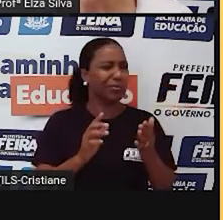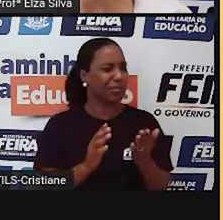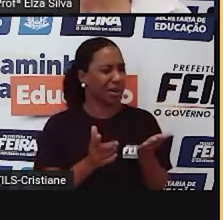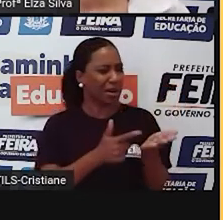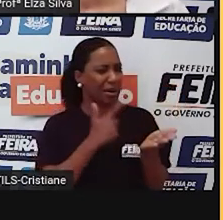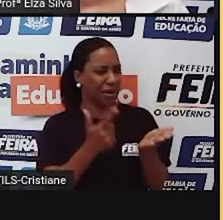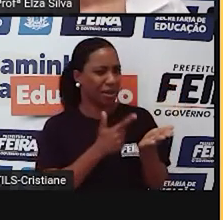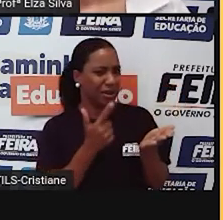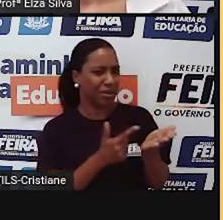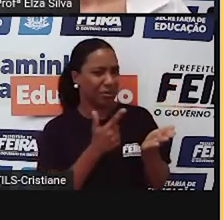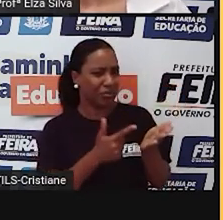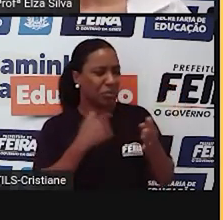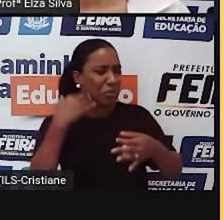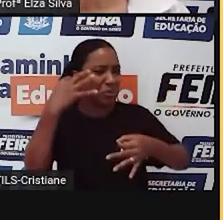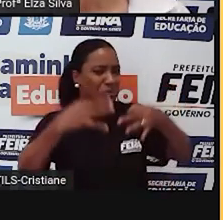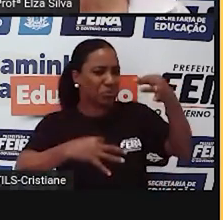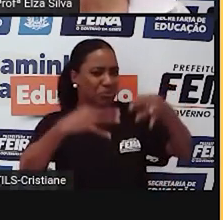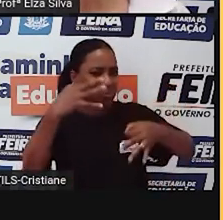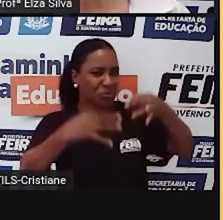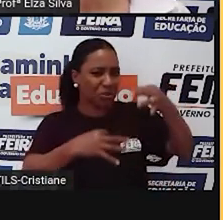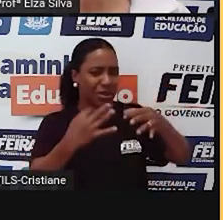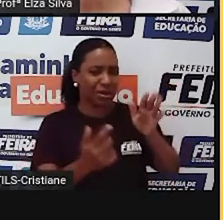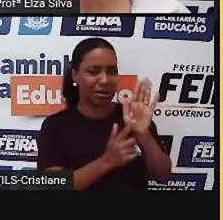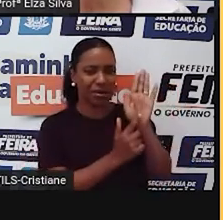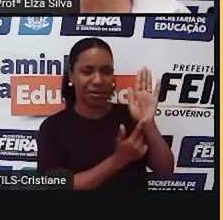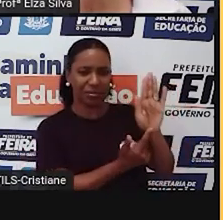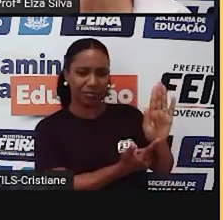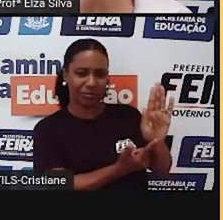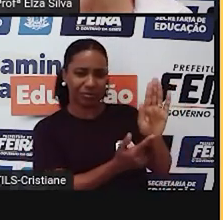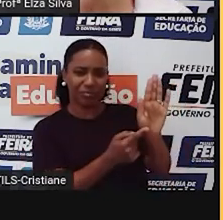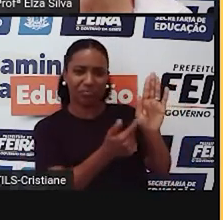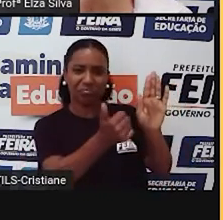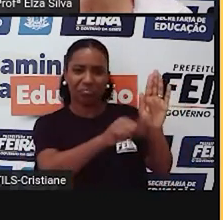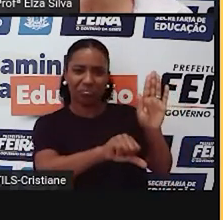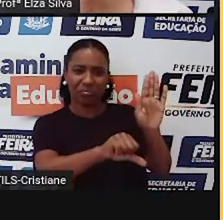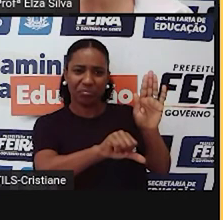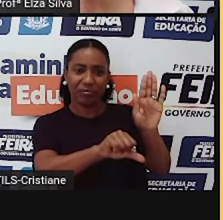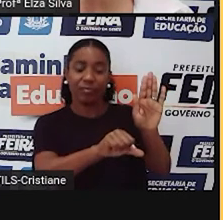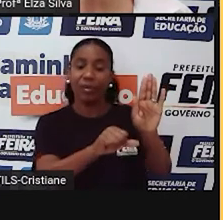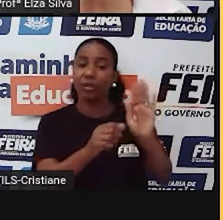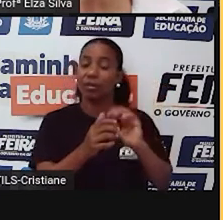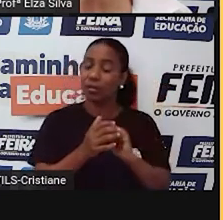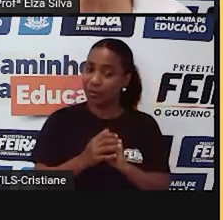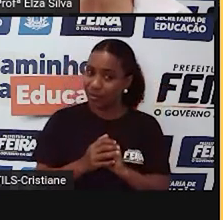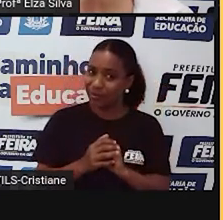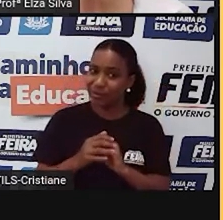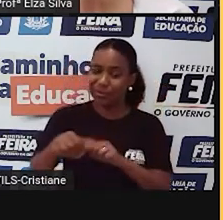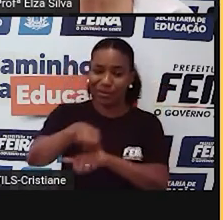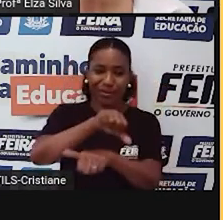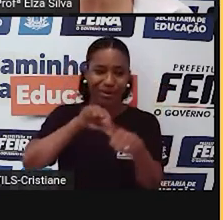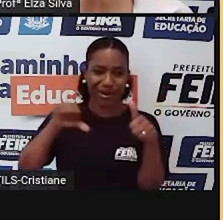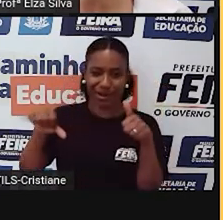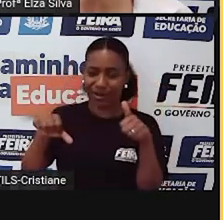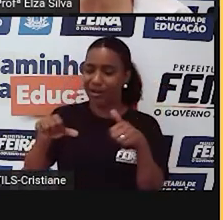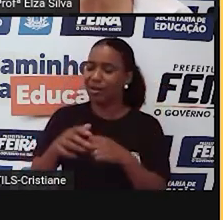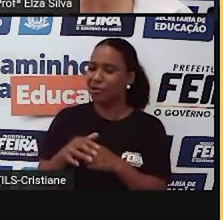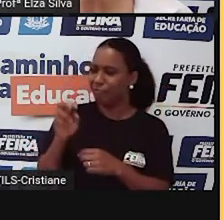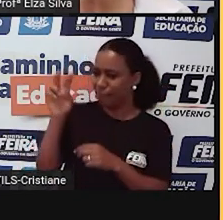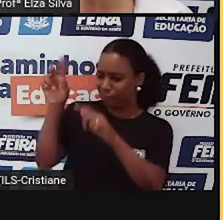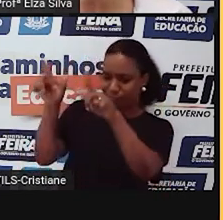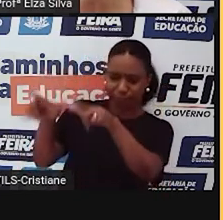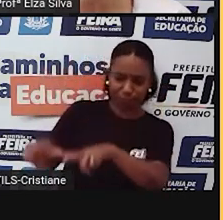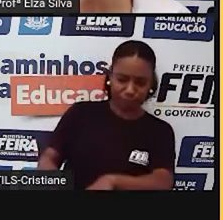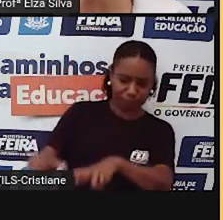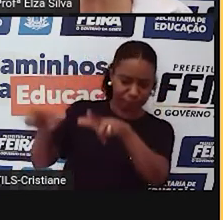Olha, para que você não julgue as pessoas ou julgue uma situação presente ou